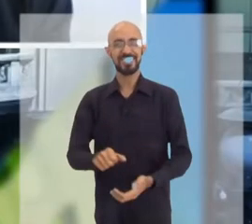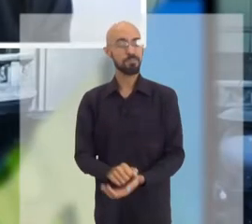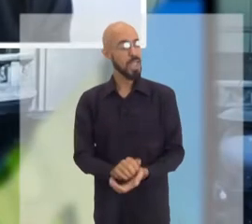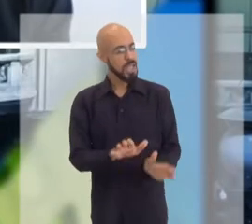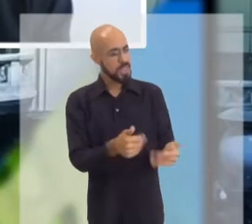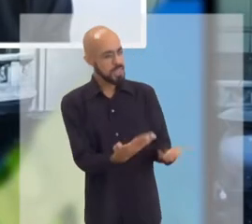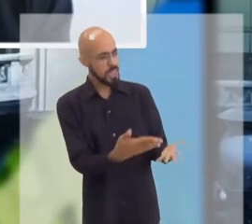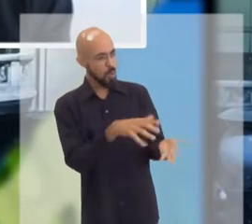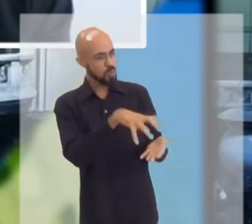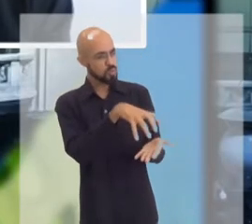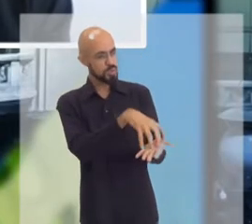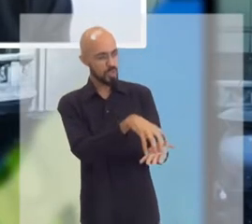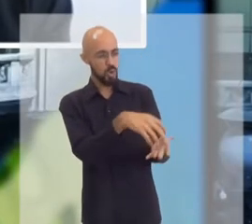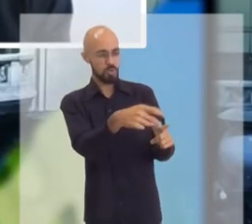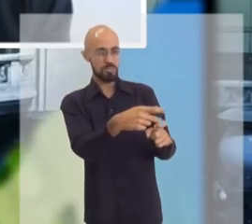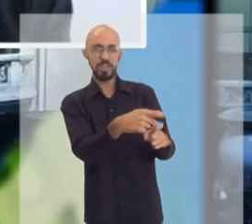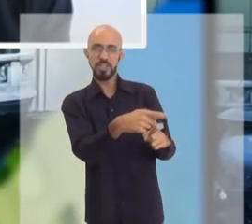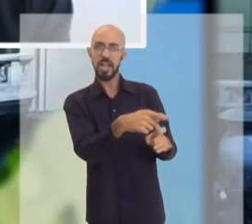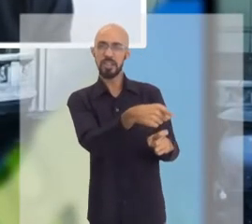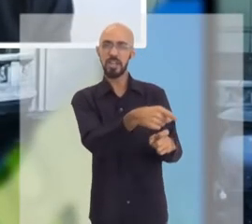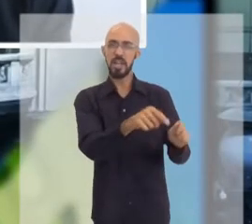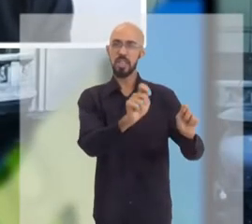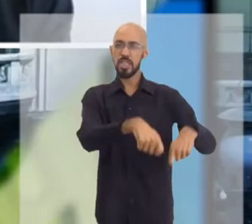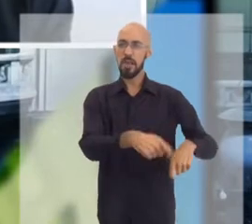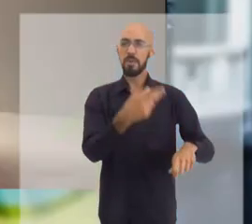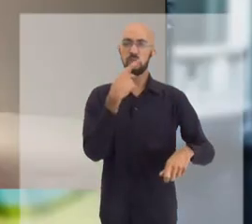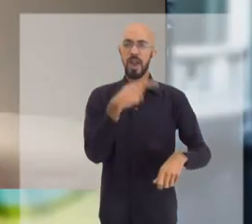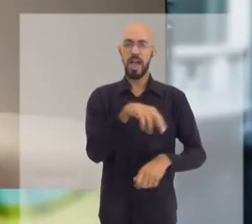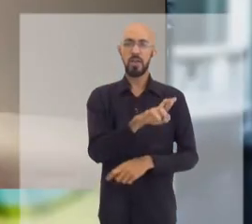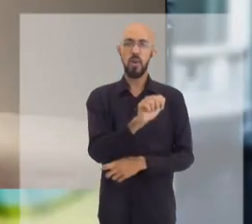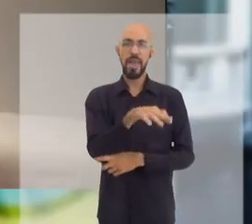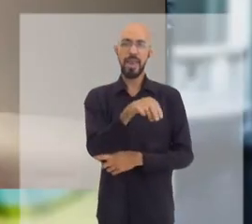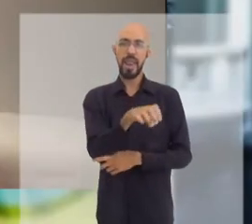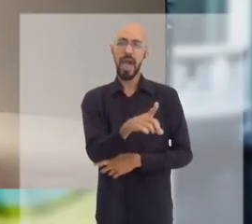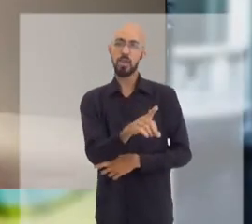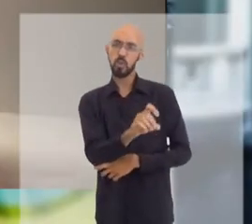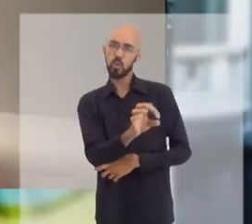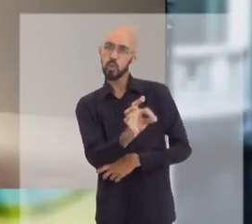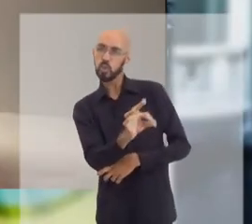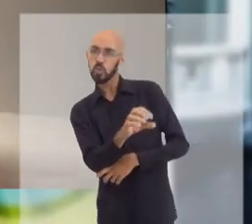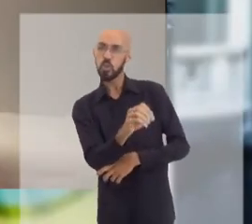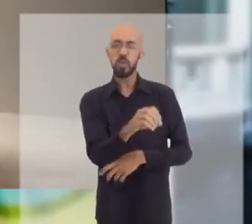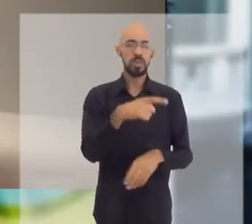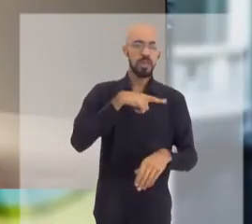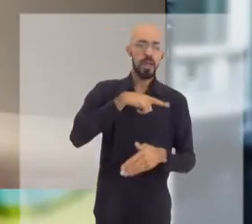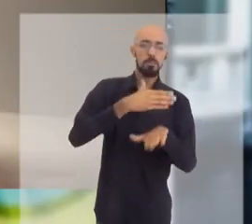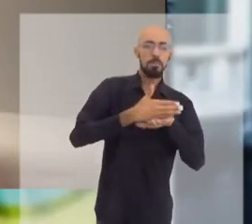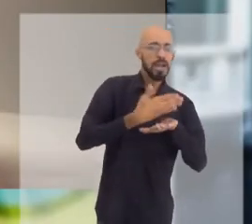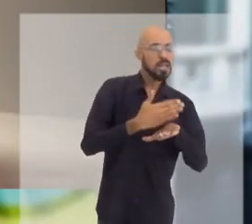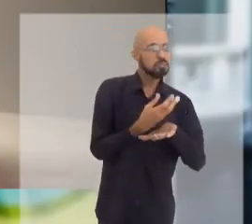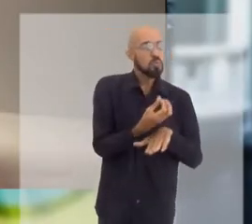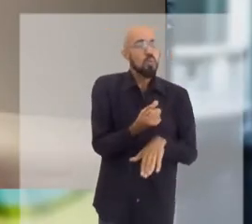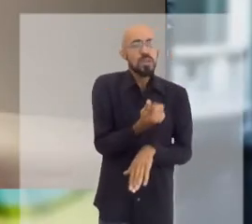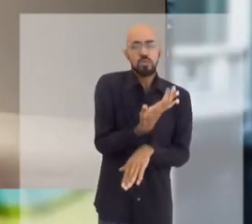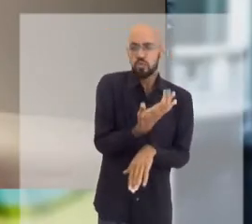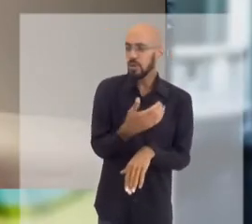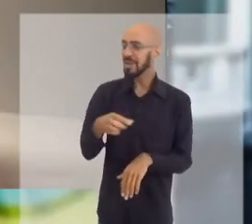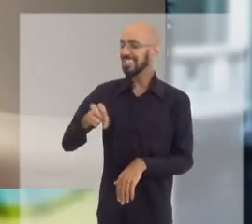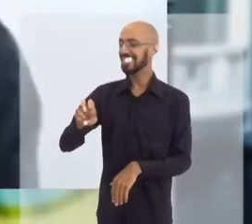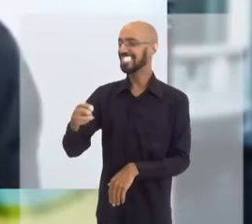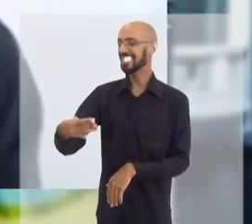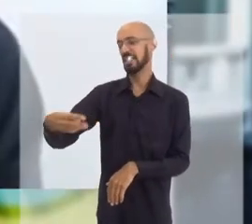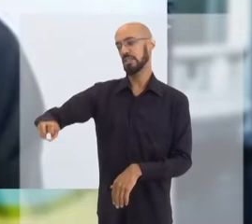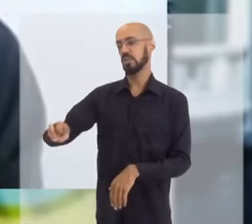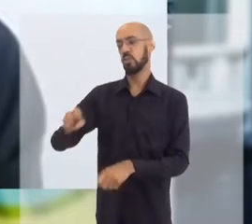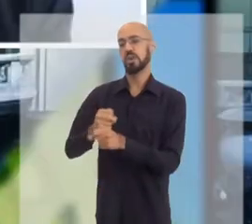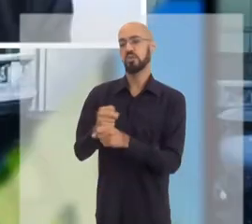Então, na área pediátrica, a gente pode dizer agora, então, o doutor Renato Kifuri, ele tem quantos anos de prática? 35